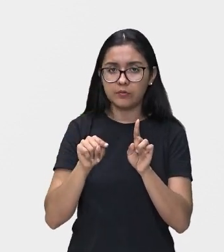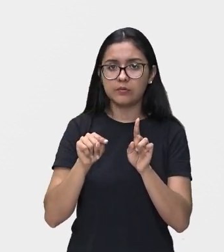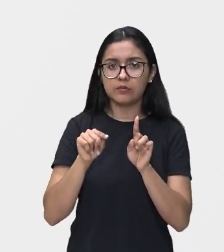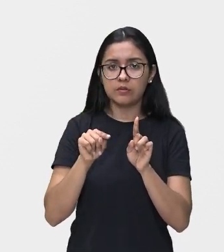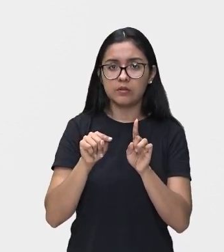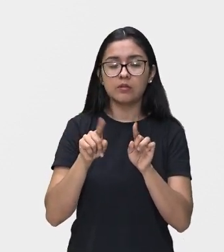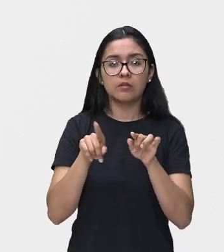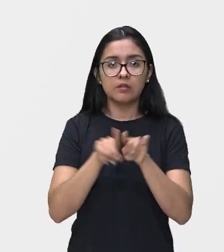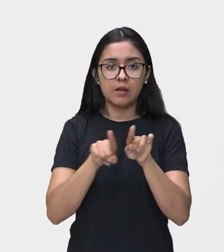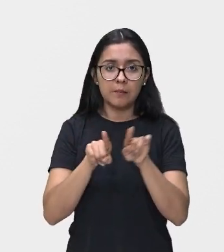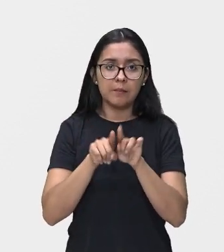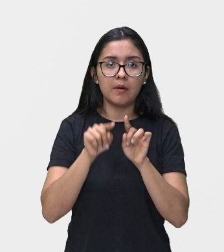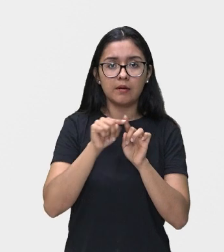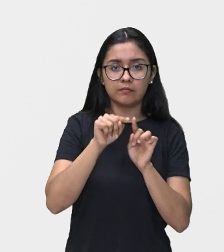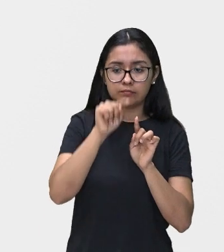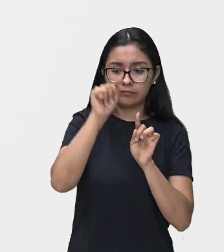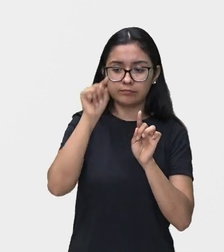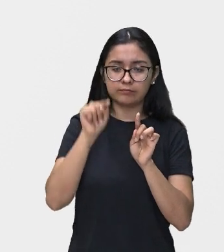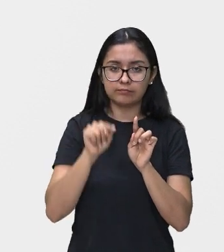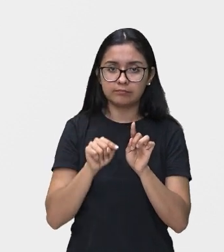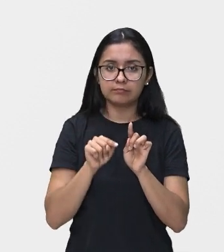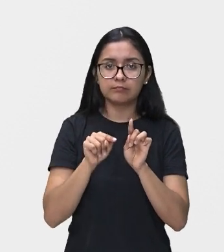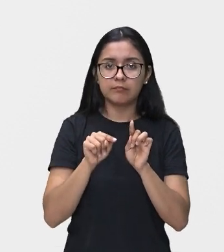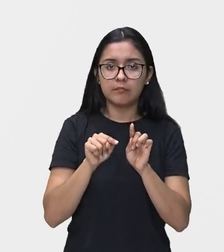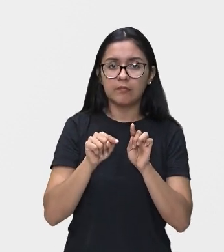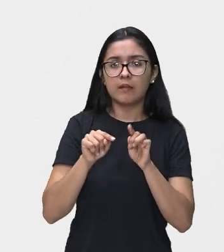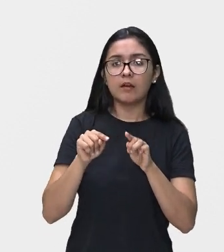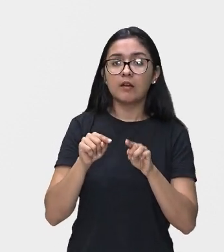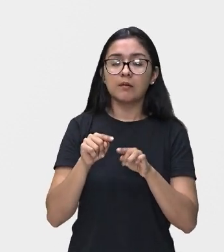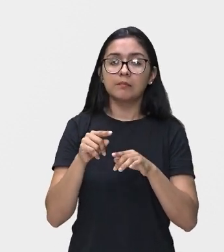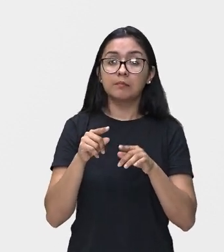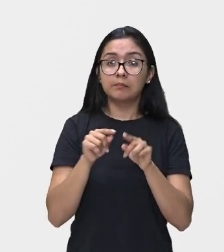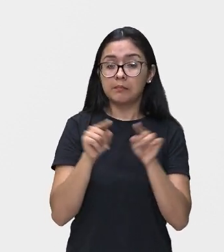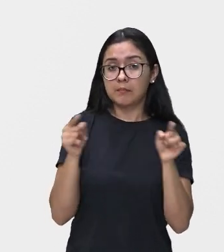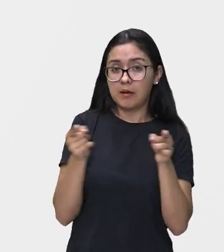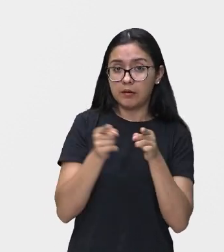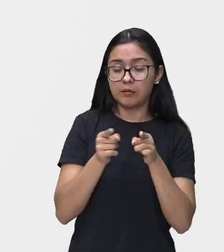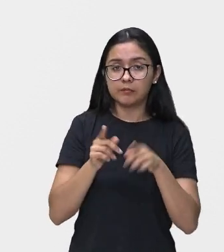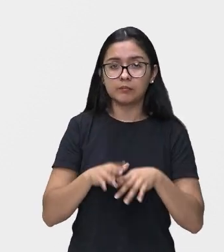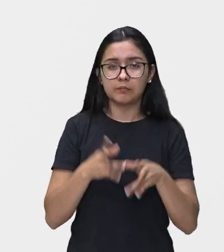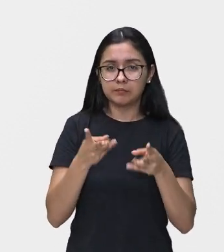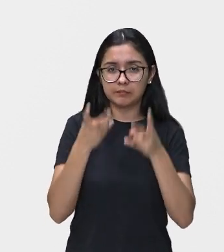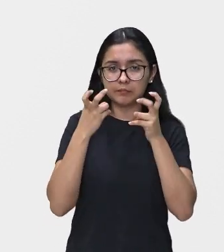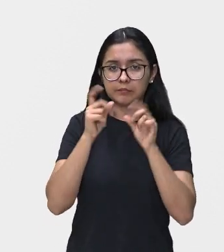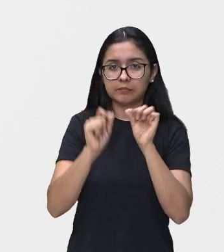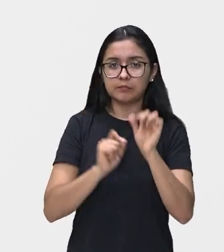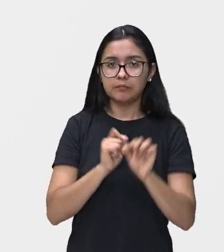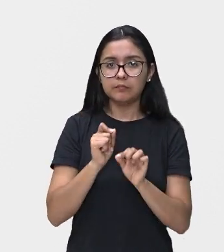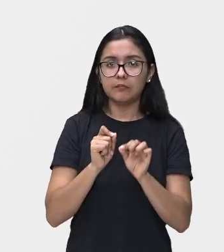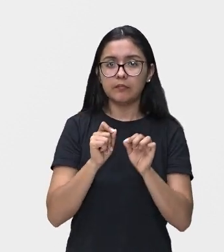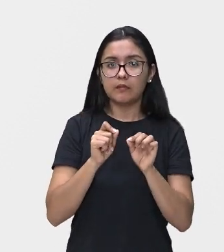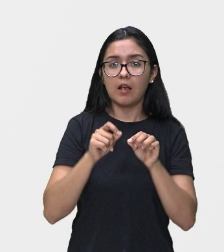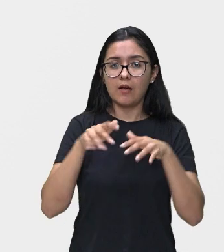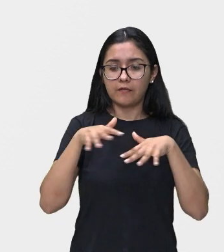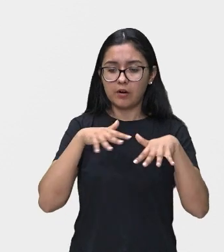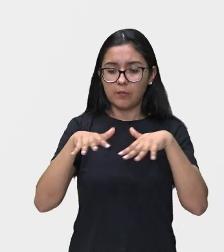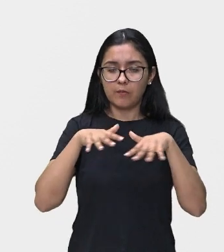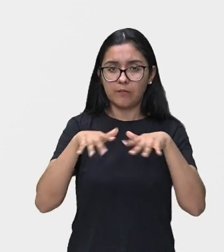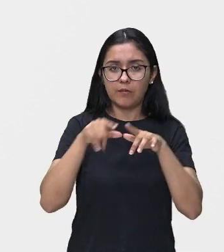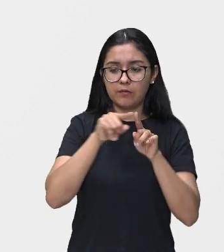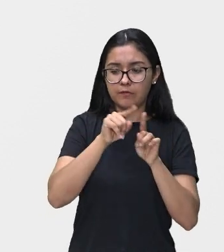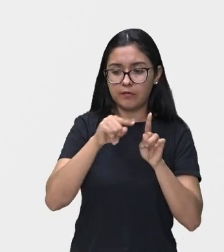ondas grandes são de ondas de baixa frequência, ou seja, a frequência, ela está